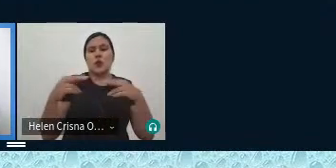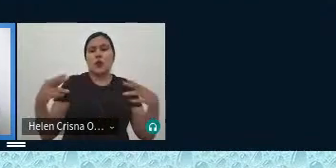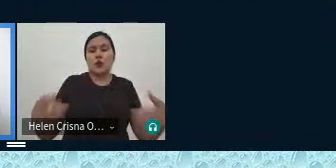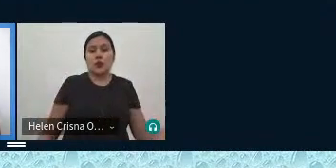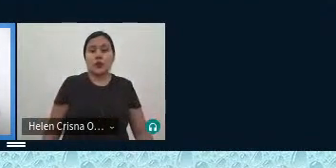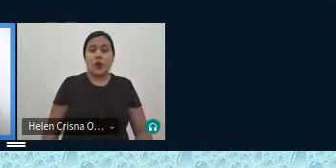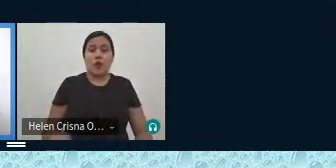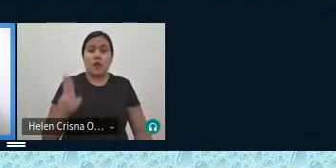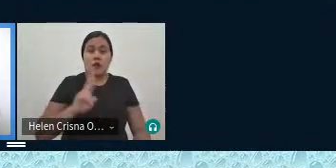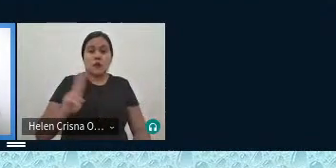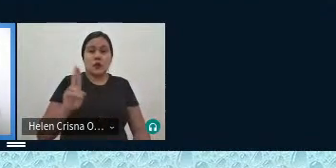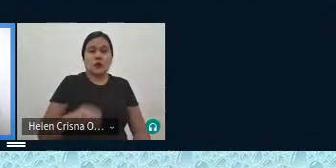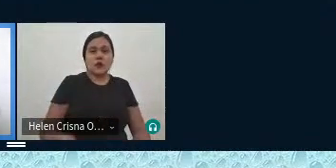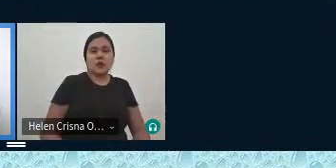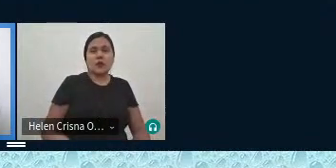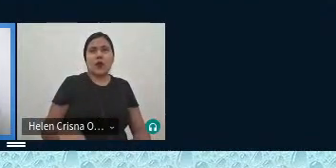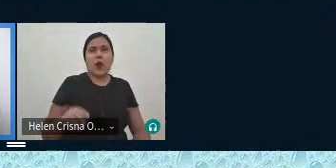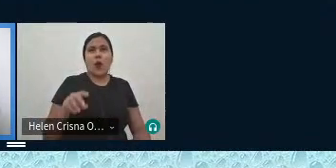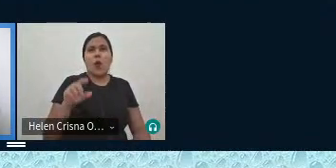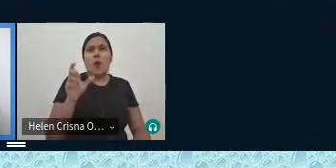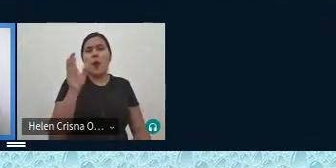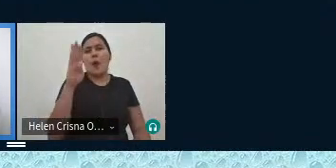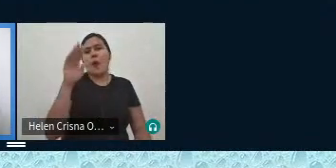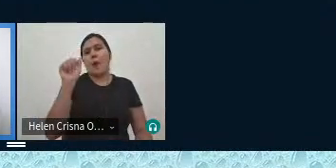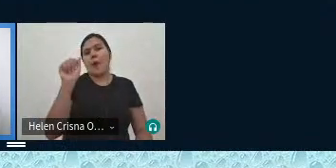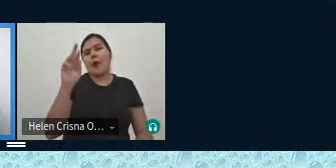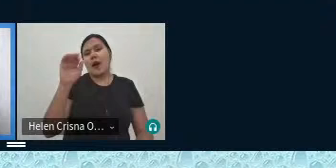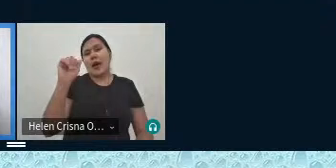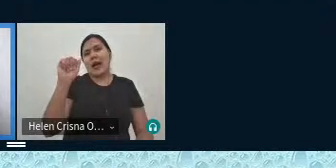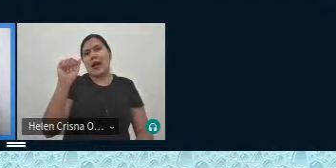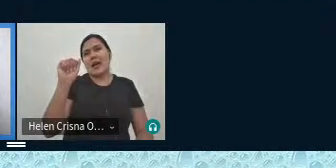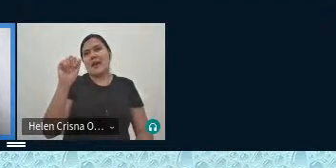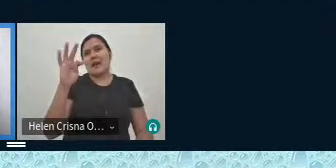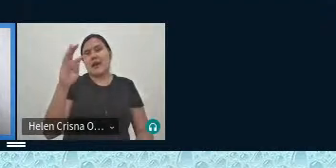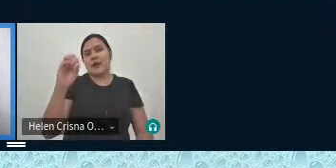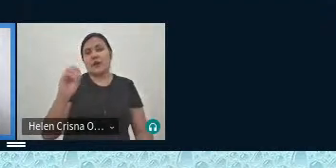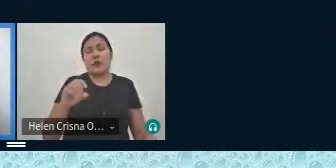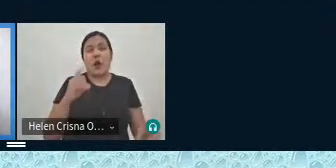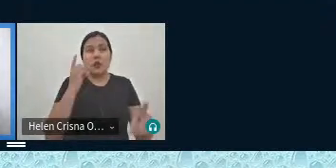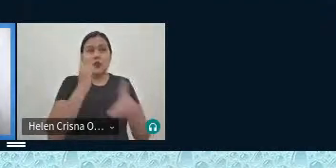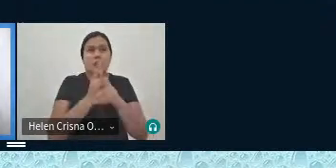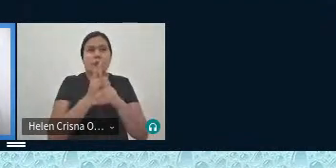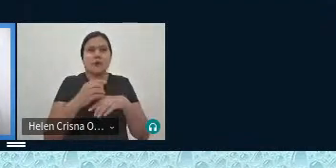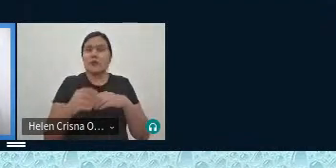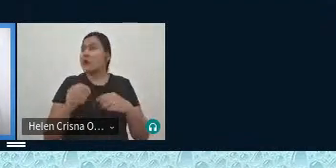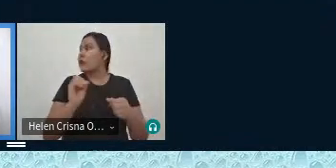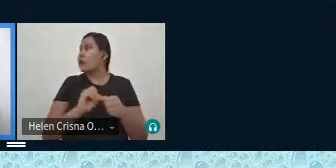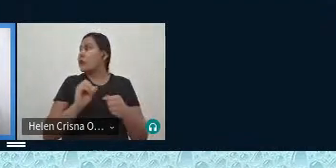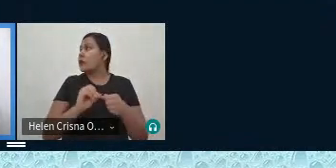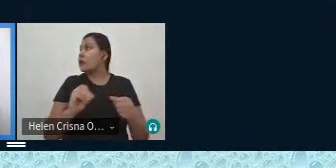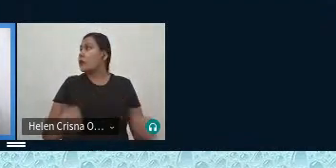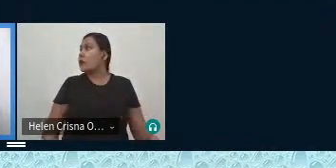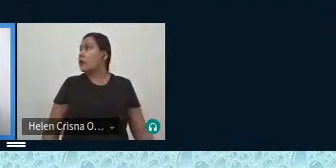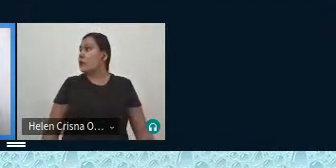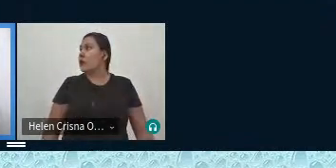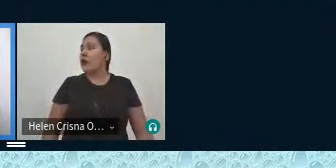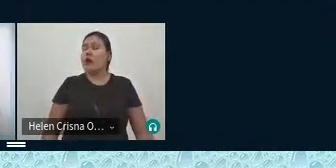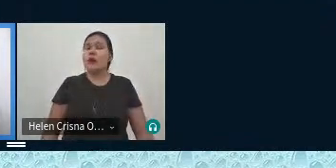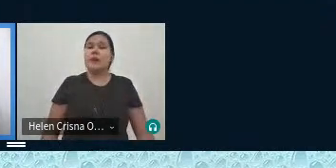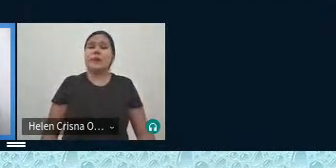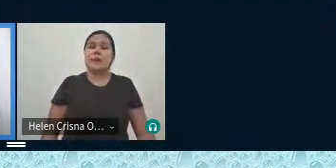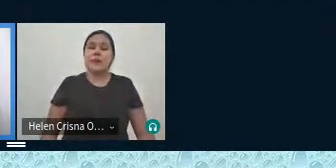juventude usa esse é o grande barato também das descobertas que você vai fazer agora aparece aqui na tela um dos jogos